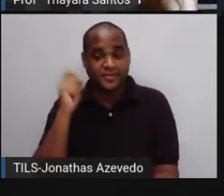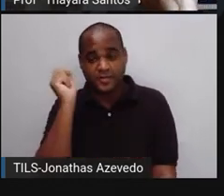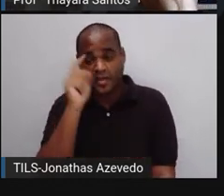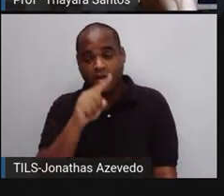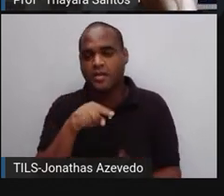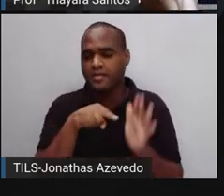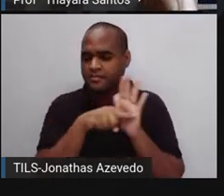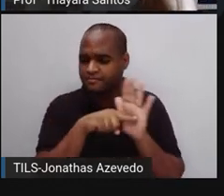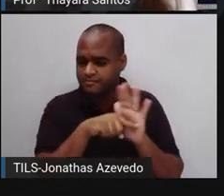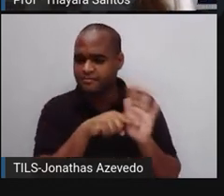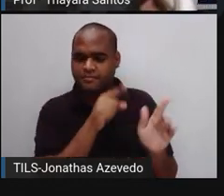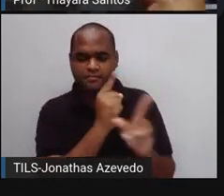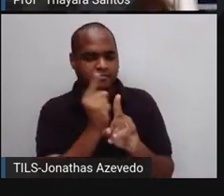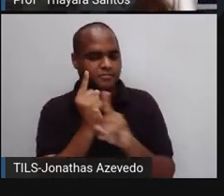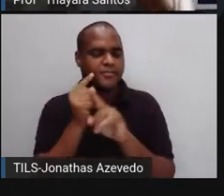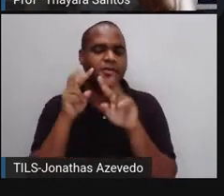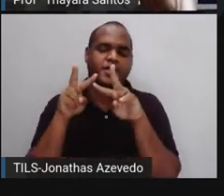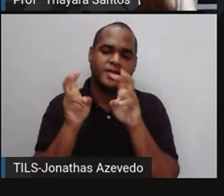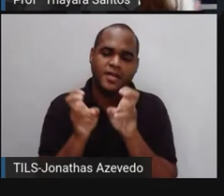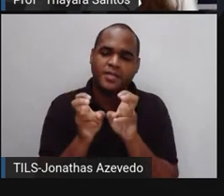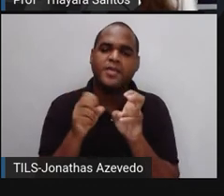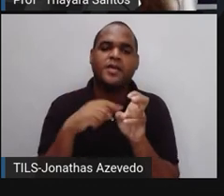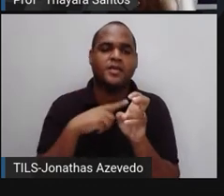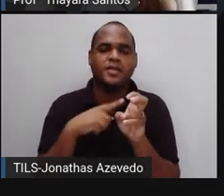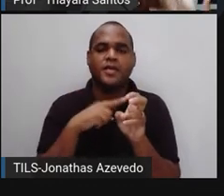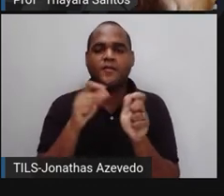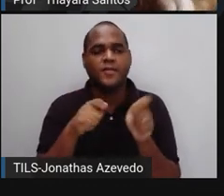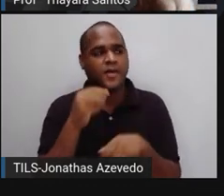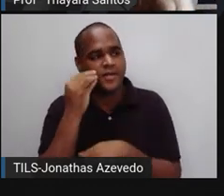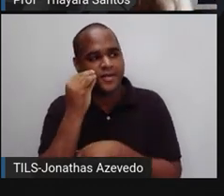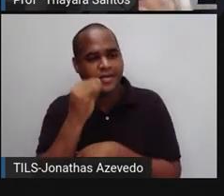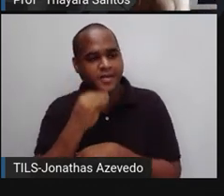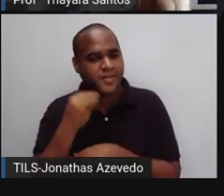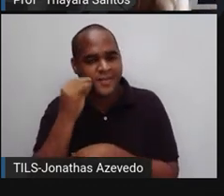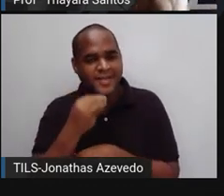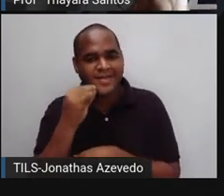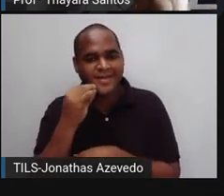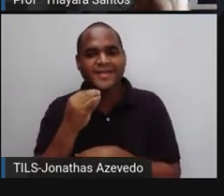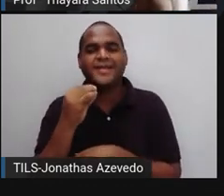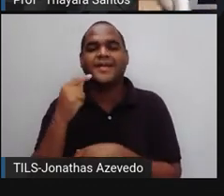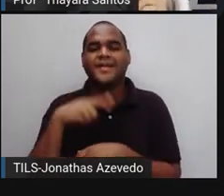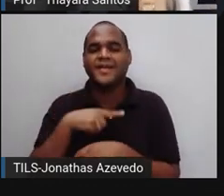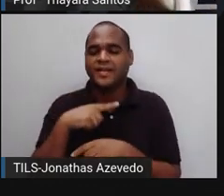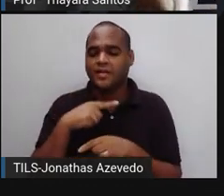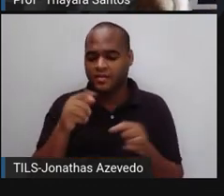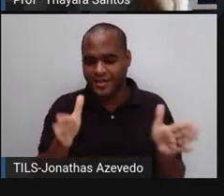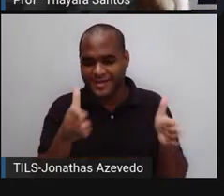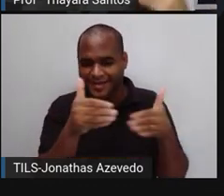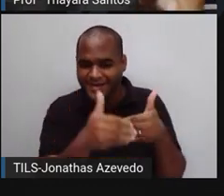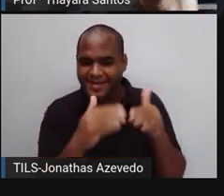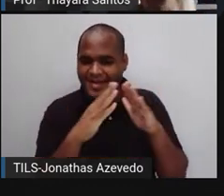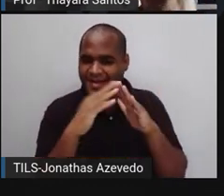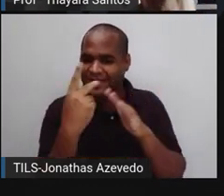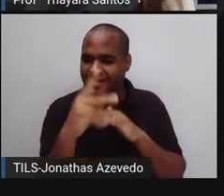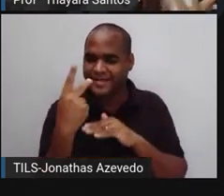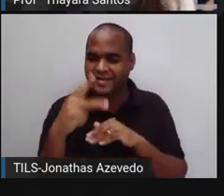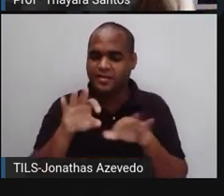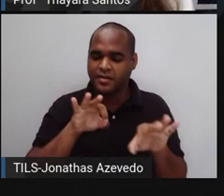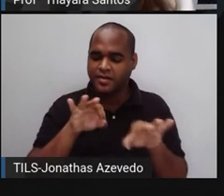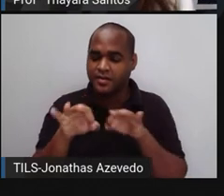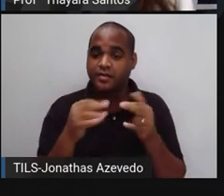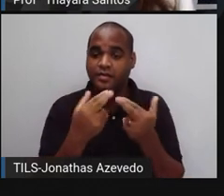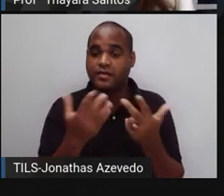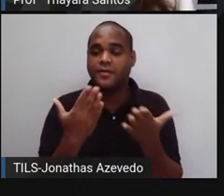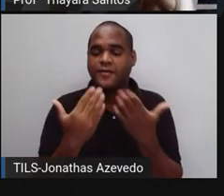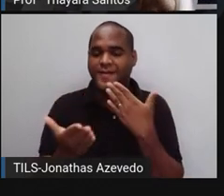pesquisem sobre esse tema. Quem sabe, experimentem fazer uma composteira aí na casa de vocês. E a gente conversa mais na